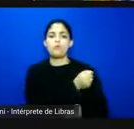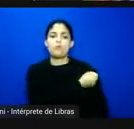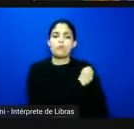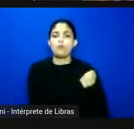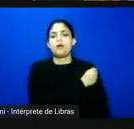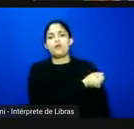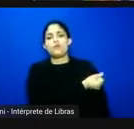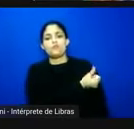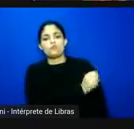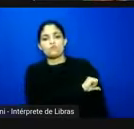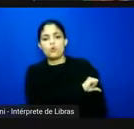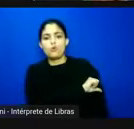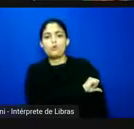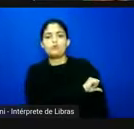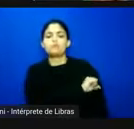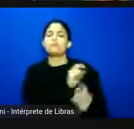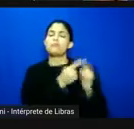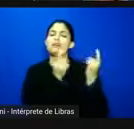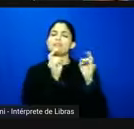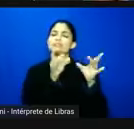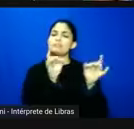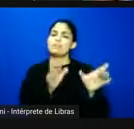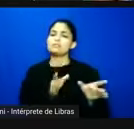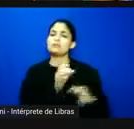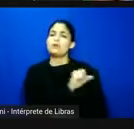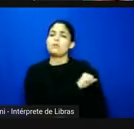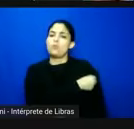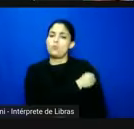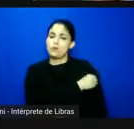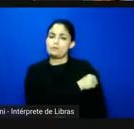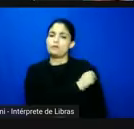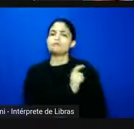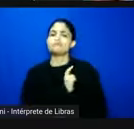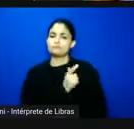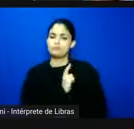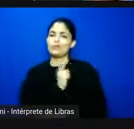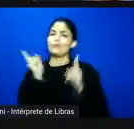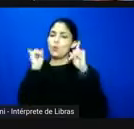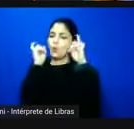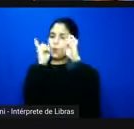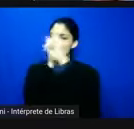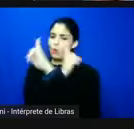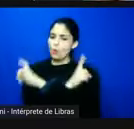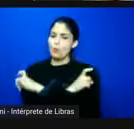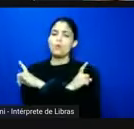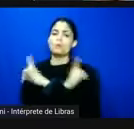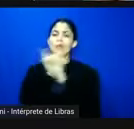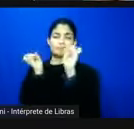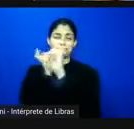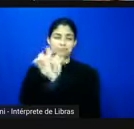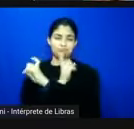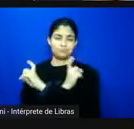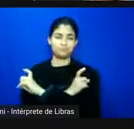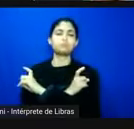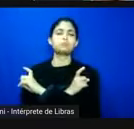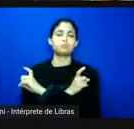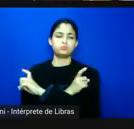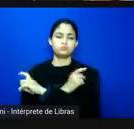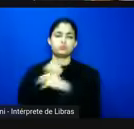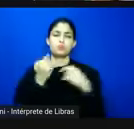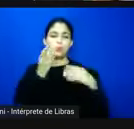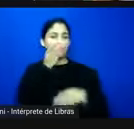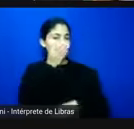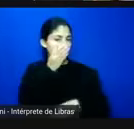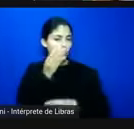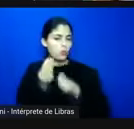ano mas em especial o oitavo ano uma dificuldade uma reprodução da dificuldade de observação